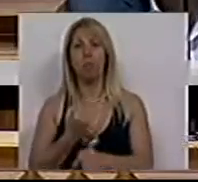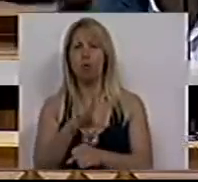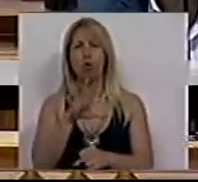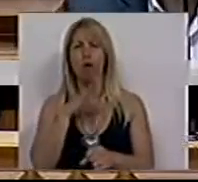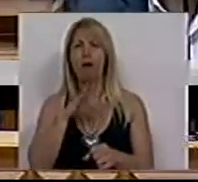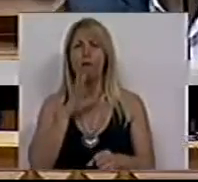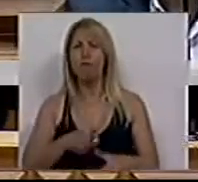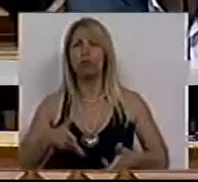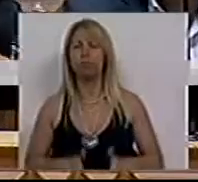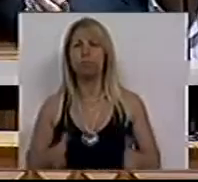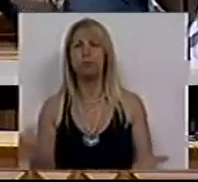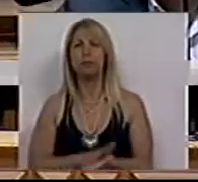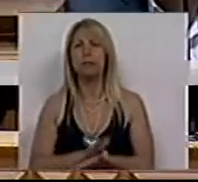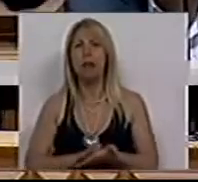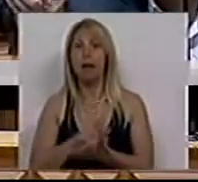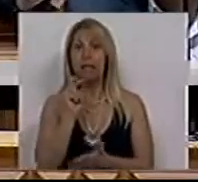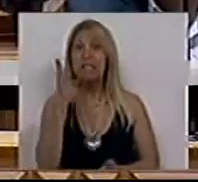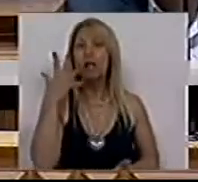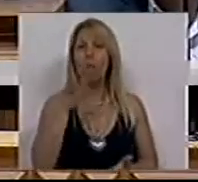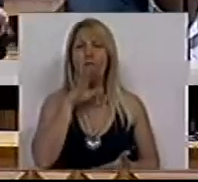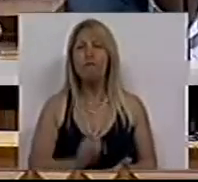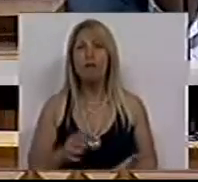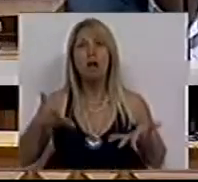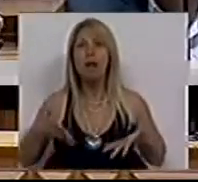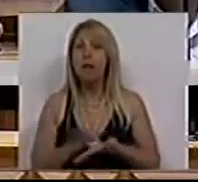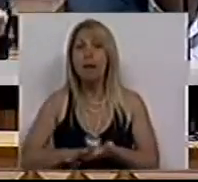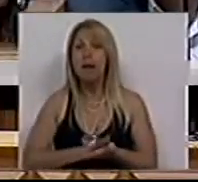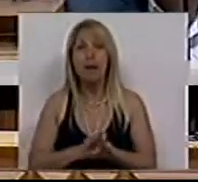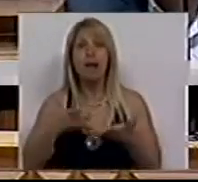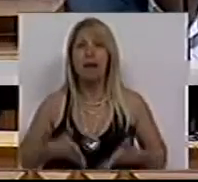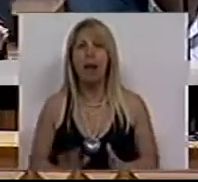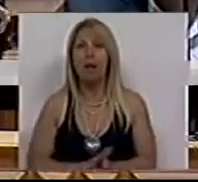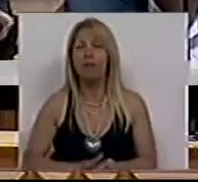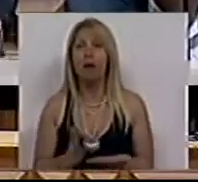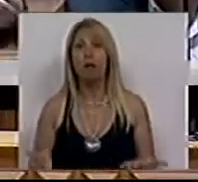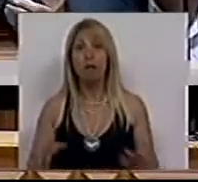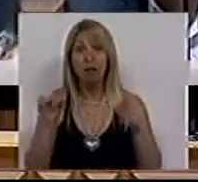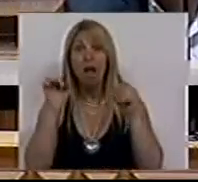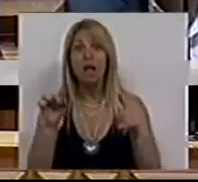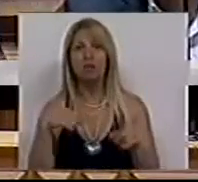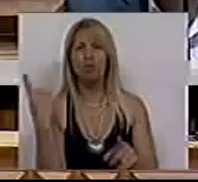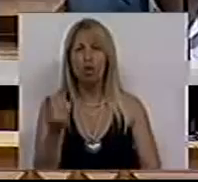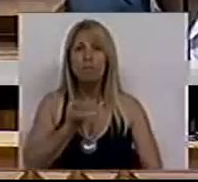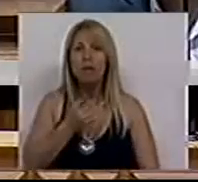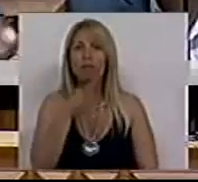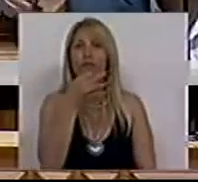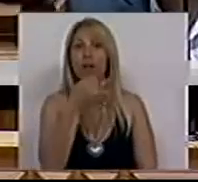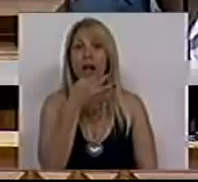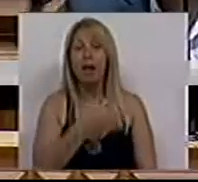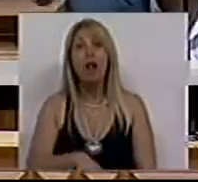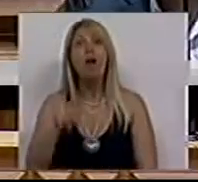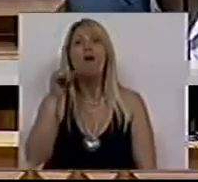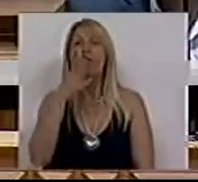filhos durante os primeiros 5 anos. É disto que nós deveríamos estar a falar, é desta vergonha que é o problema que nós hoje